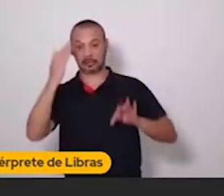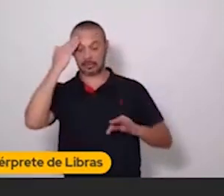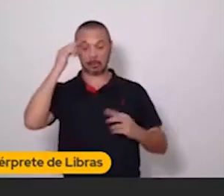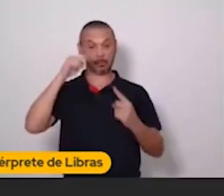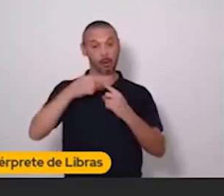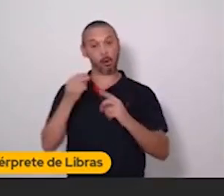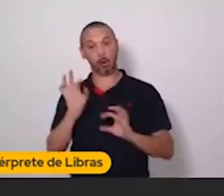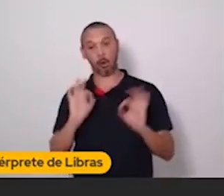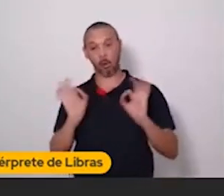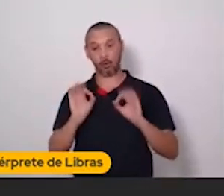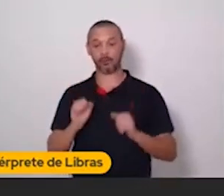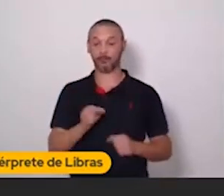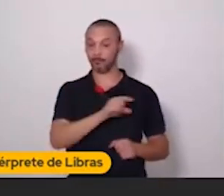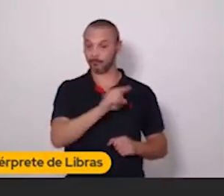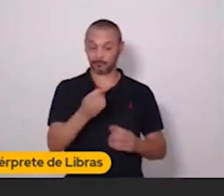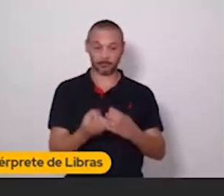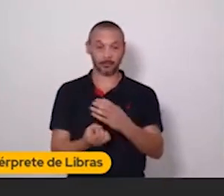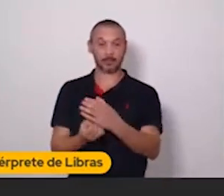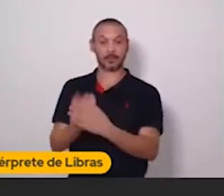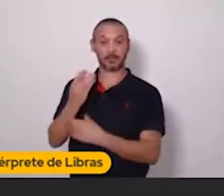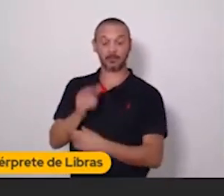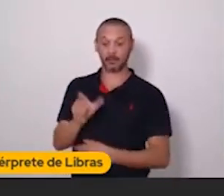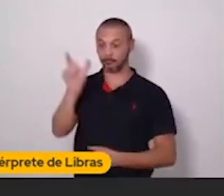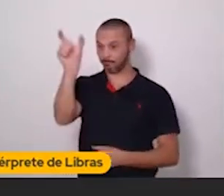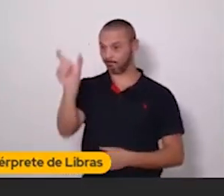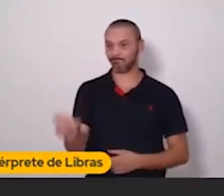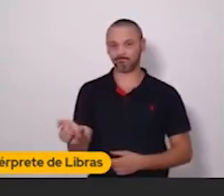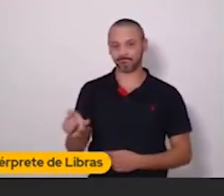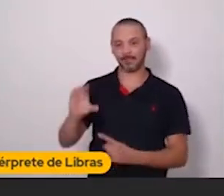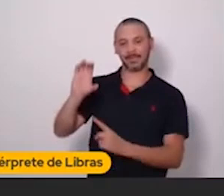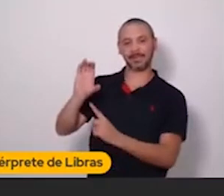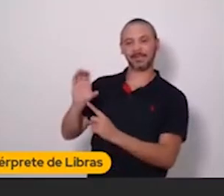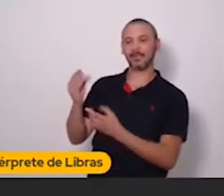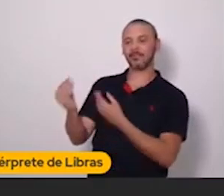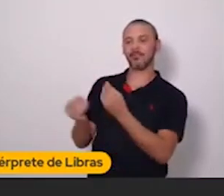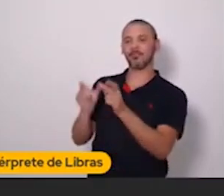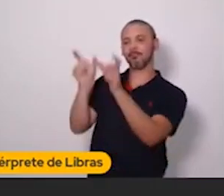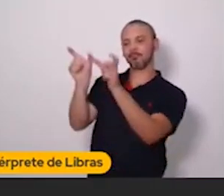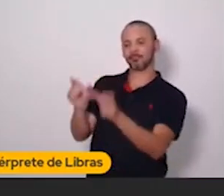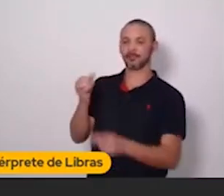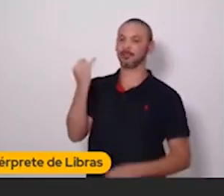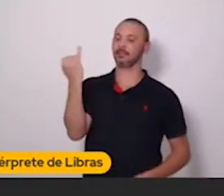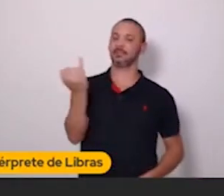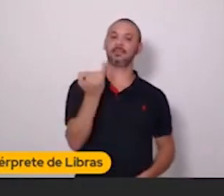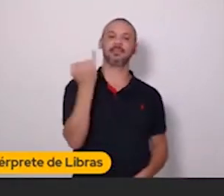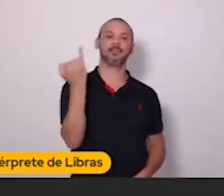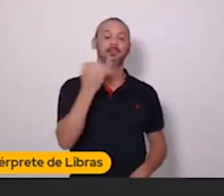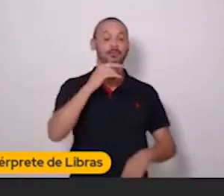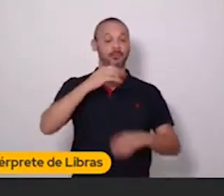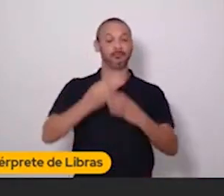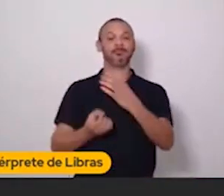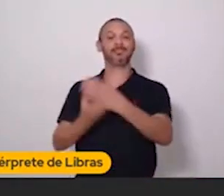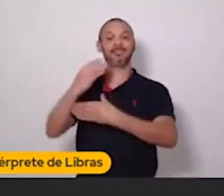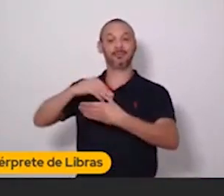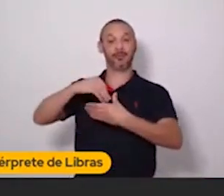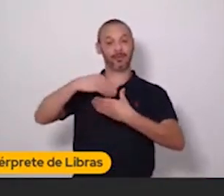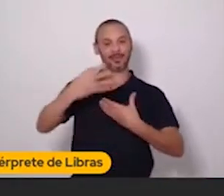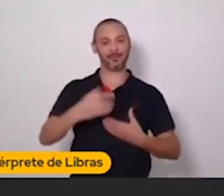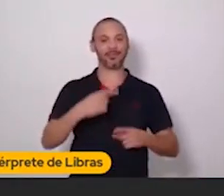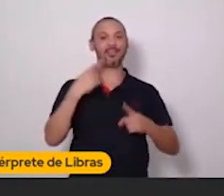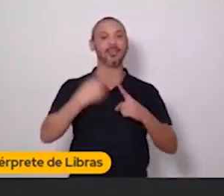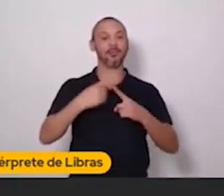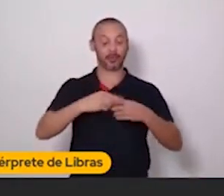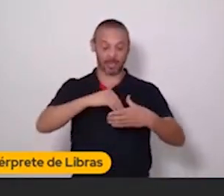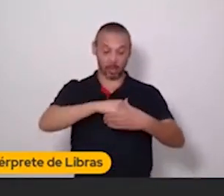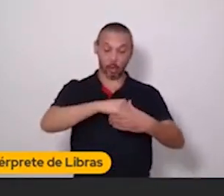Então, você criar a sua persona. A persona da sua marca. É extremamente importante na hora de criar conteúdo. Porque você vai criar